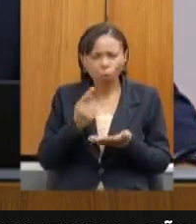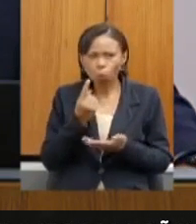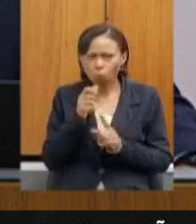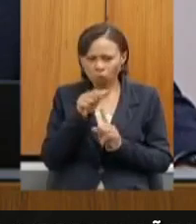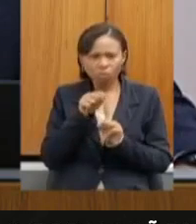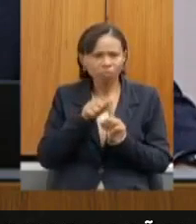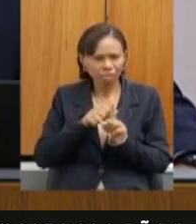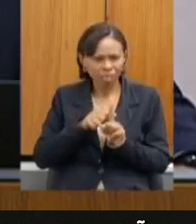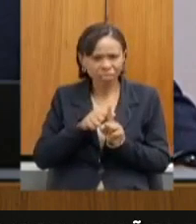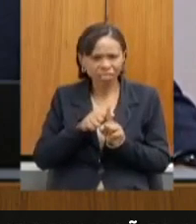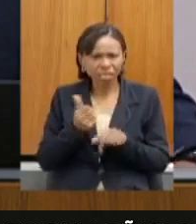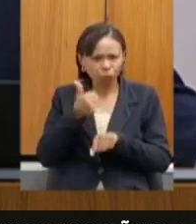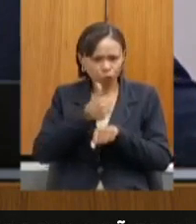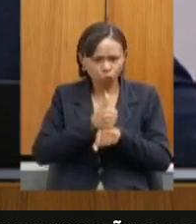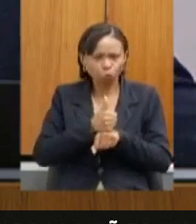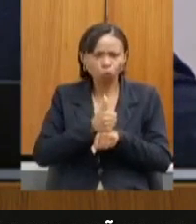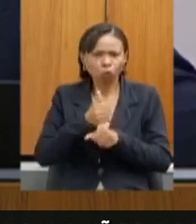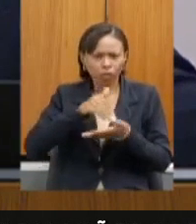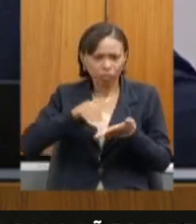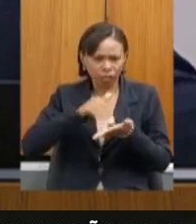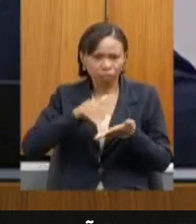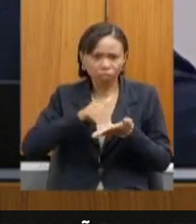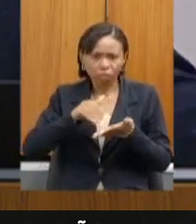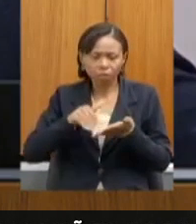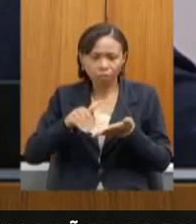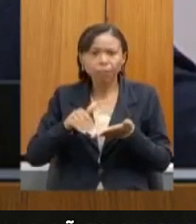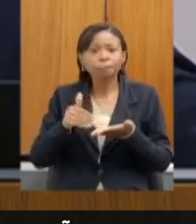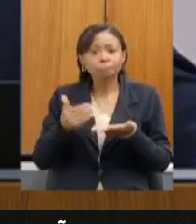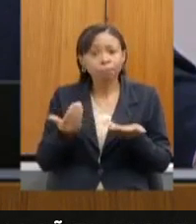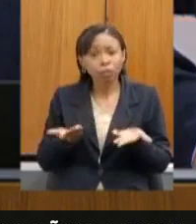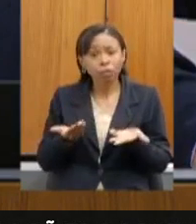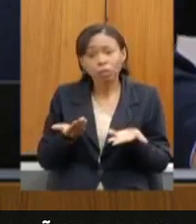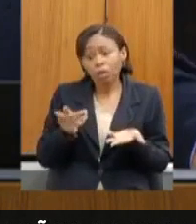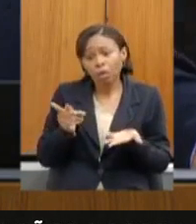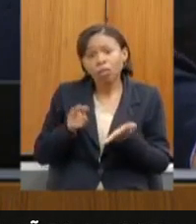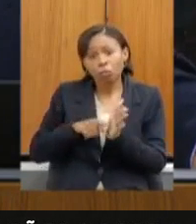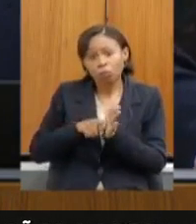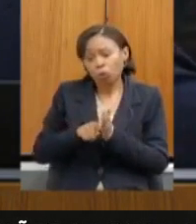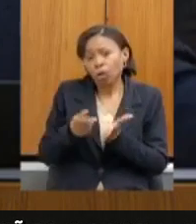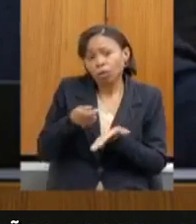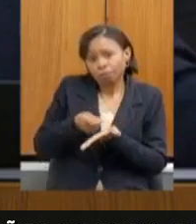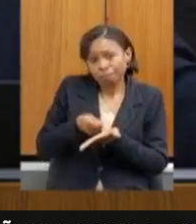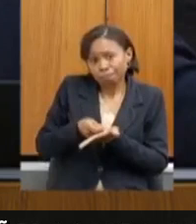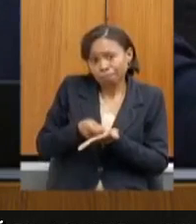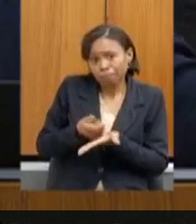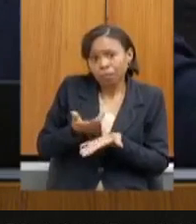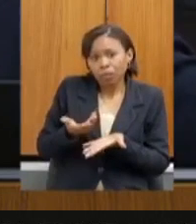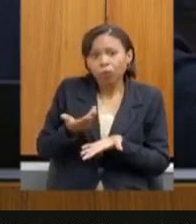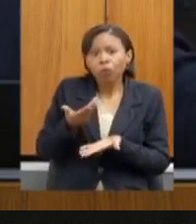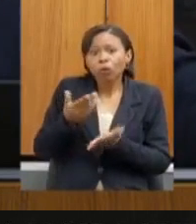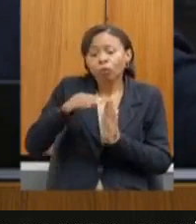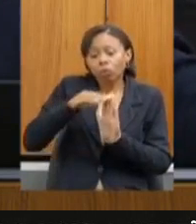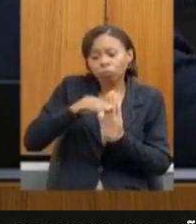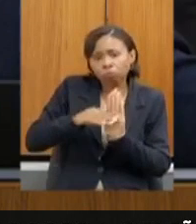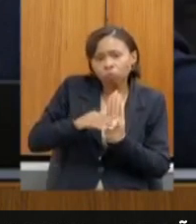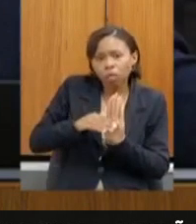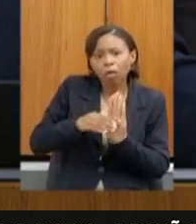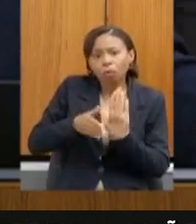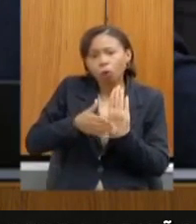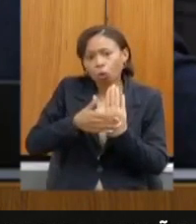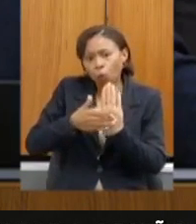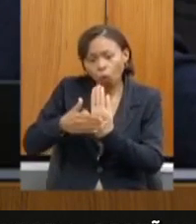assumido o que assumiu a secretaria, quais serão e pede a elaboração de algumas